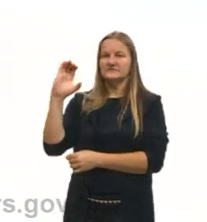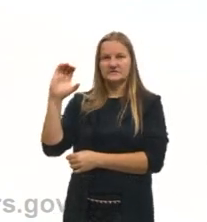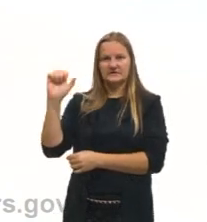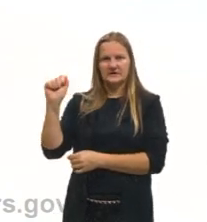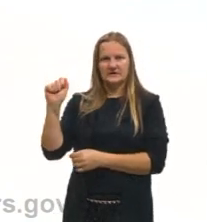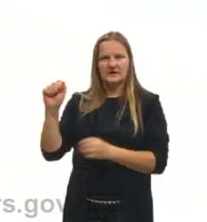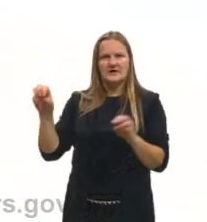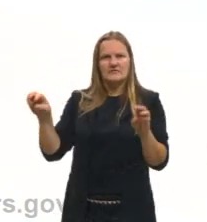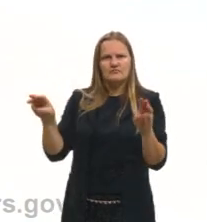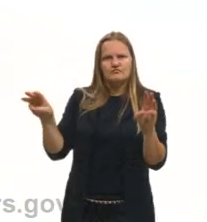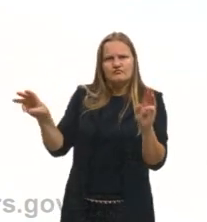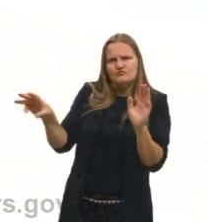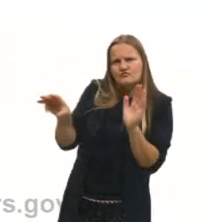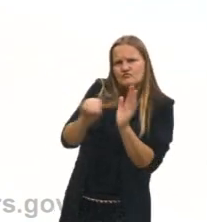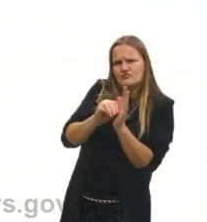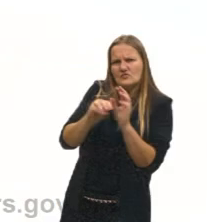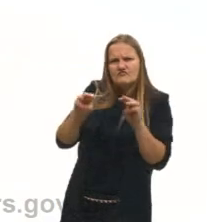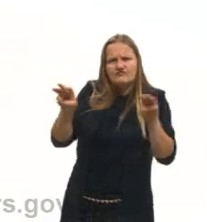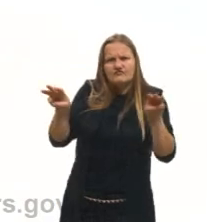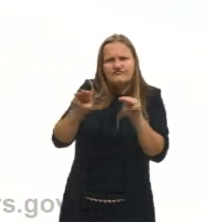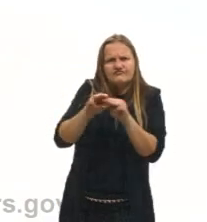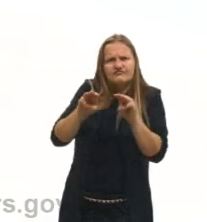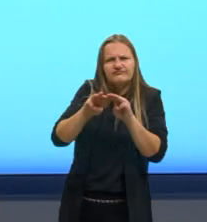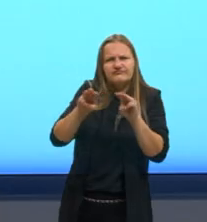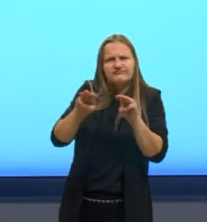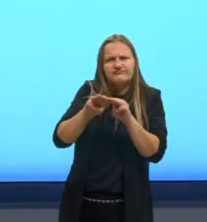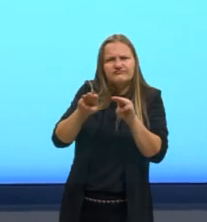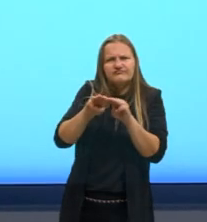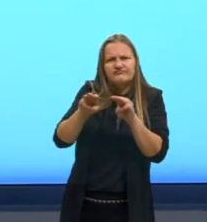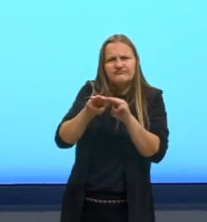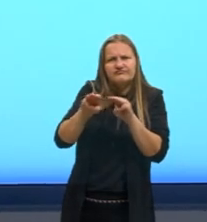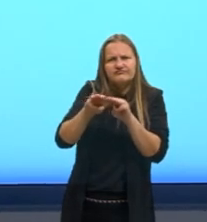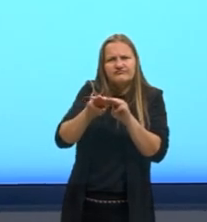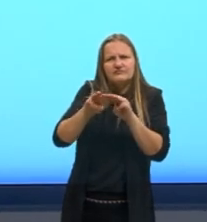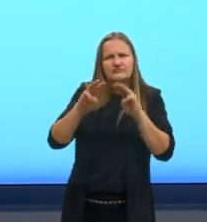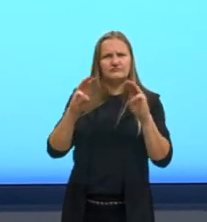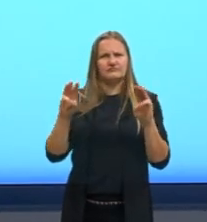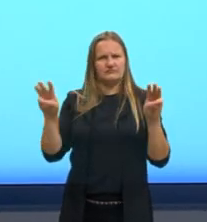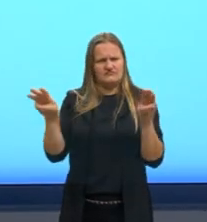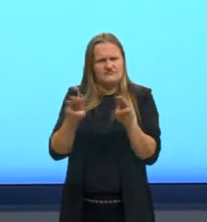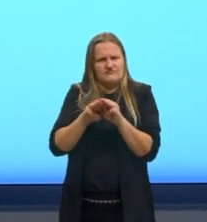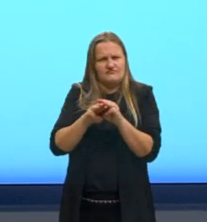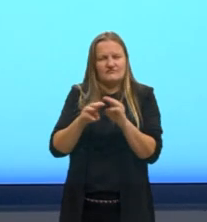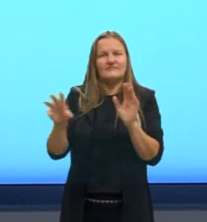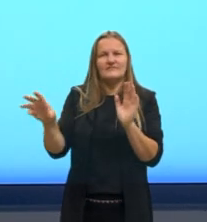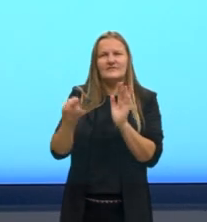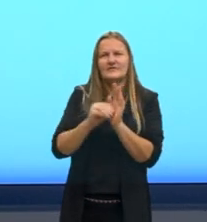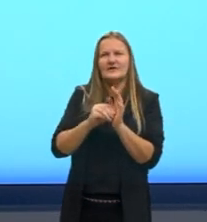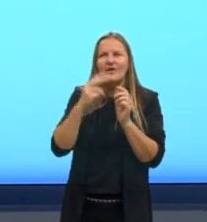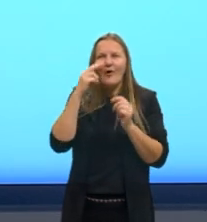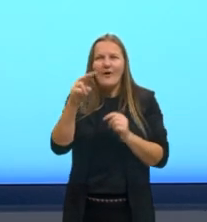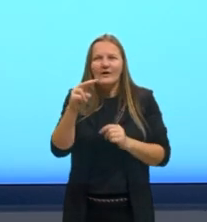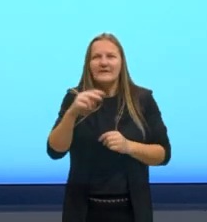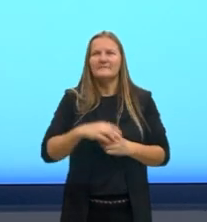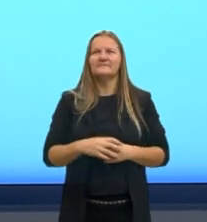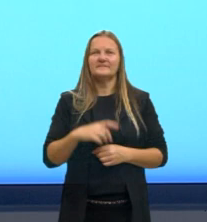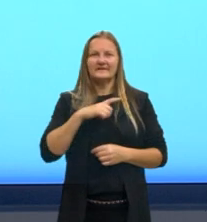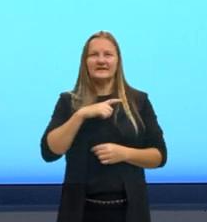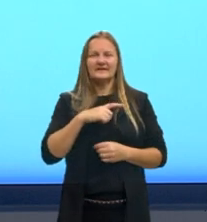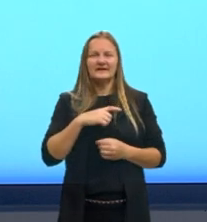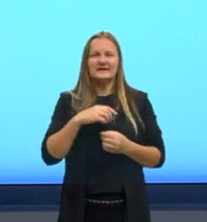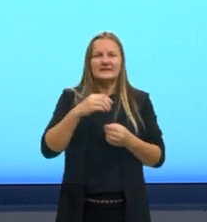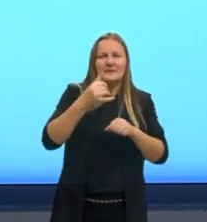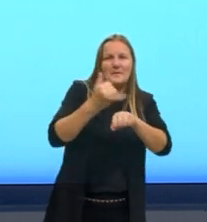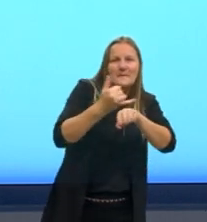limalha de ferro, a gente consegue utilizar, aqui já está separado na imagem, né? Mas a gente consegue